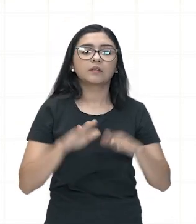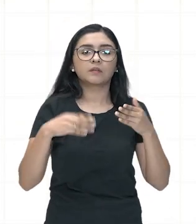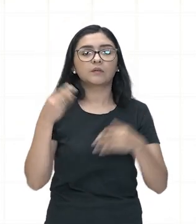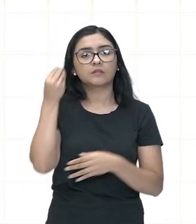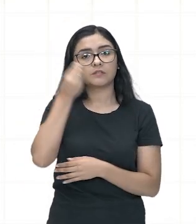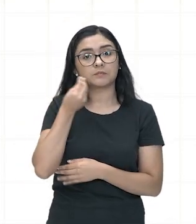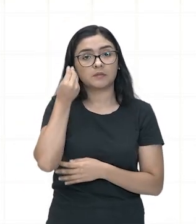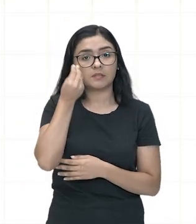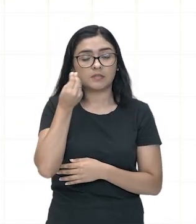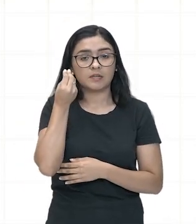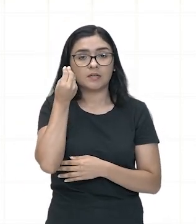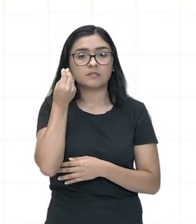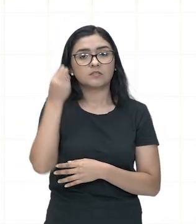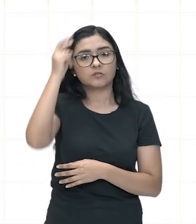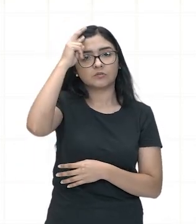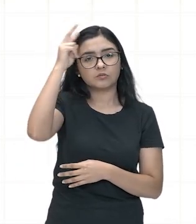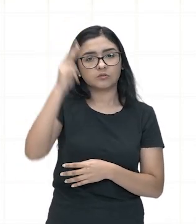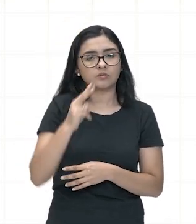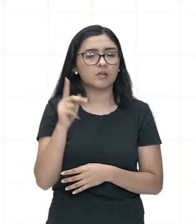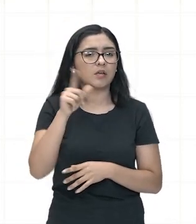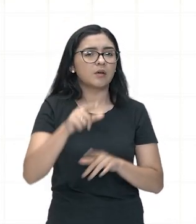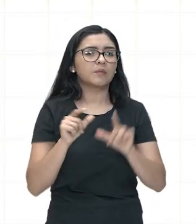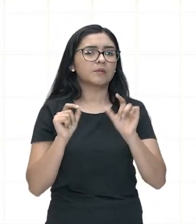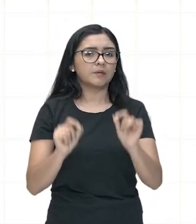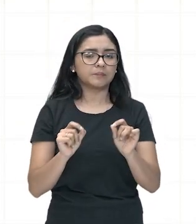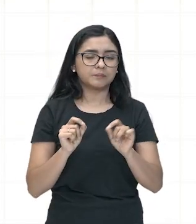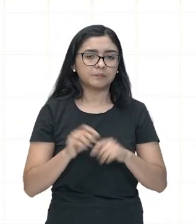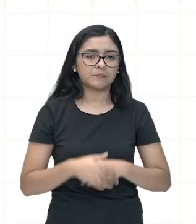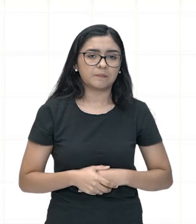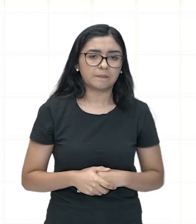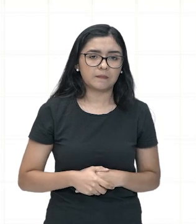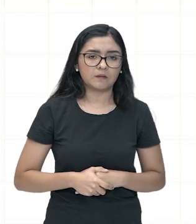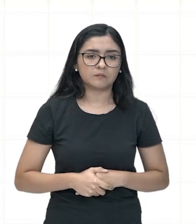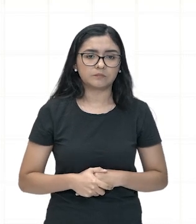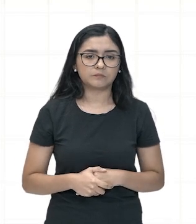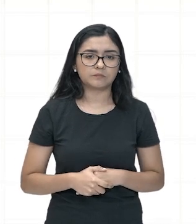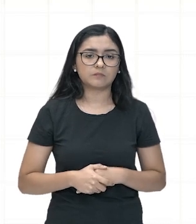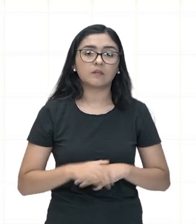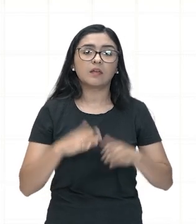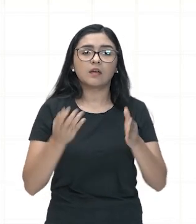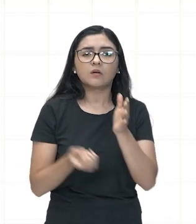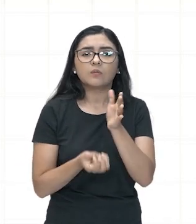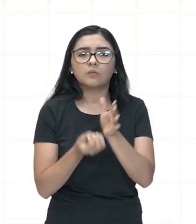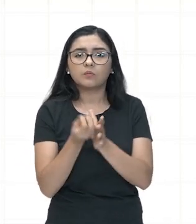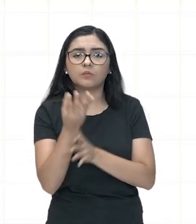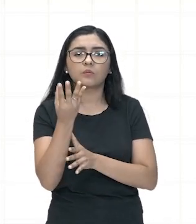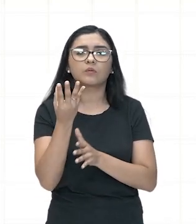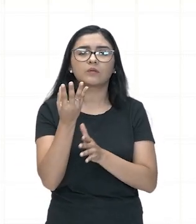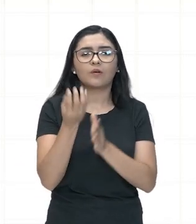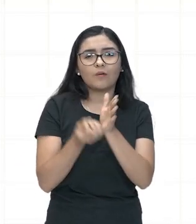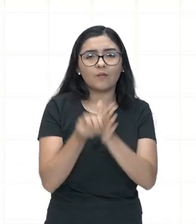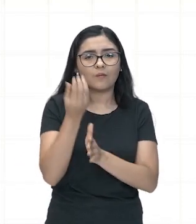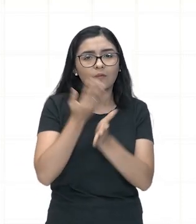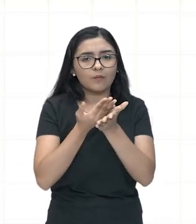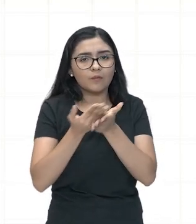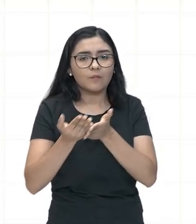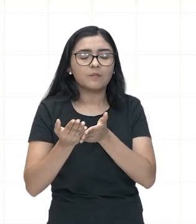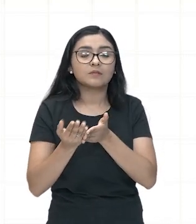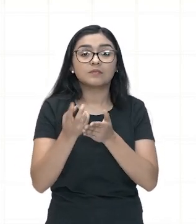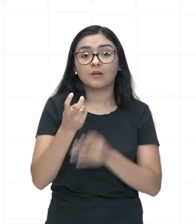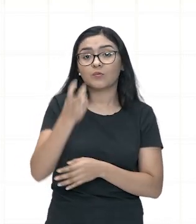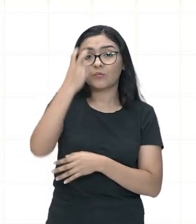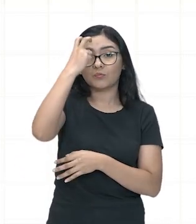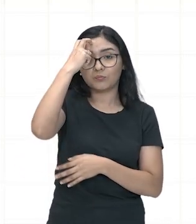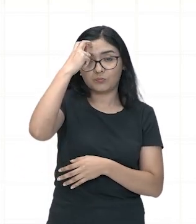histórica é considerada como a origem da cultura europeia.